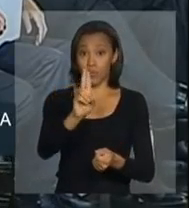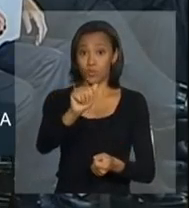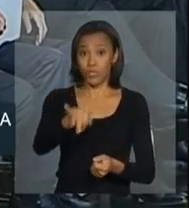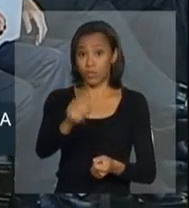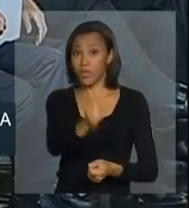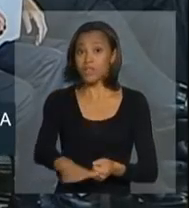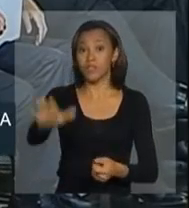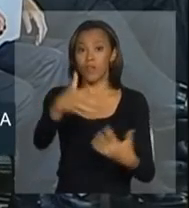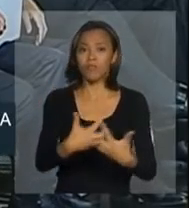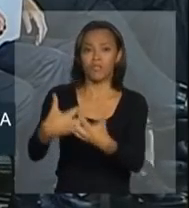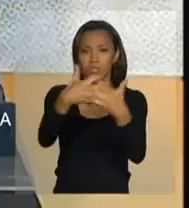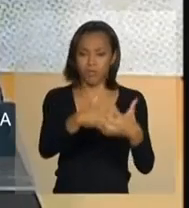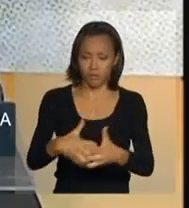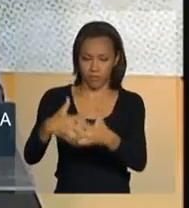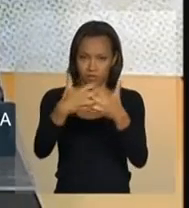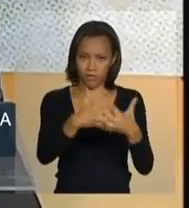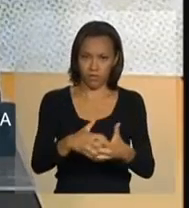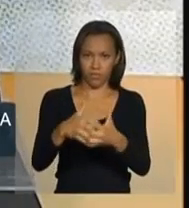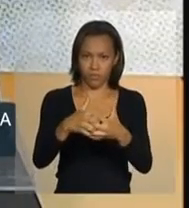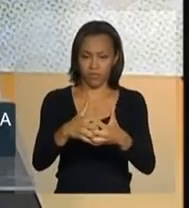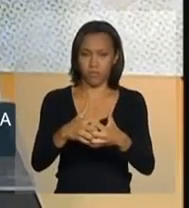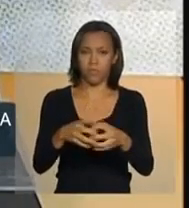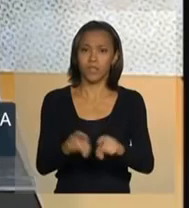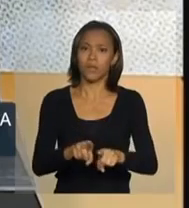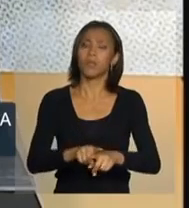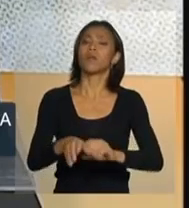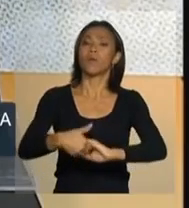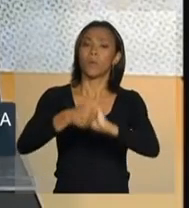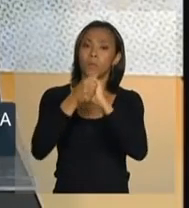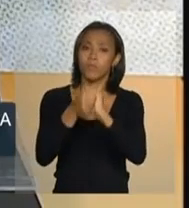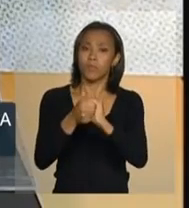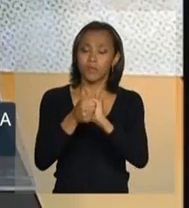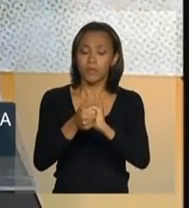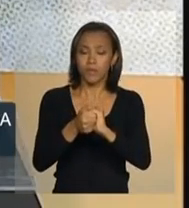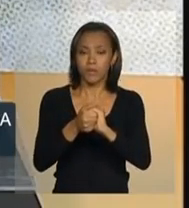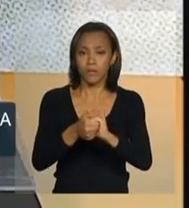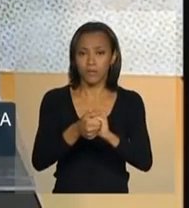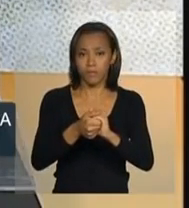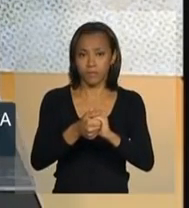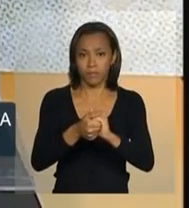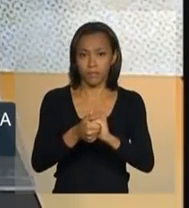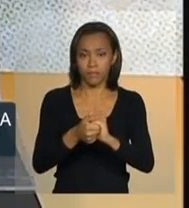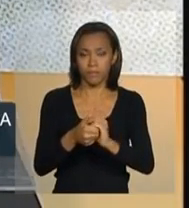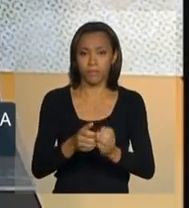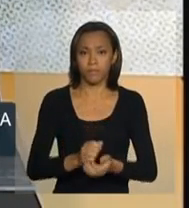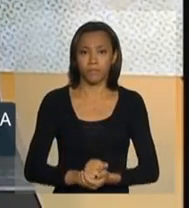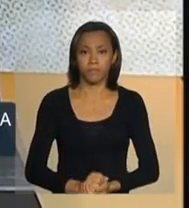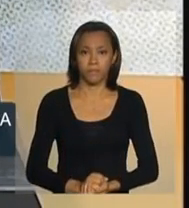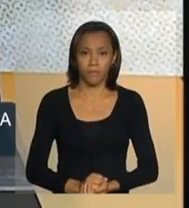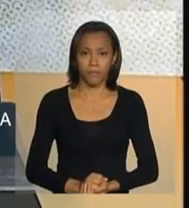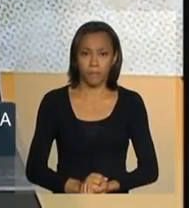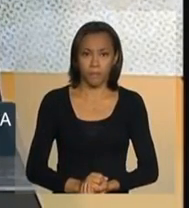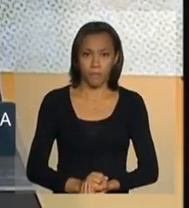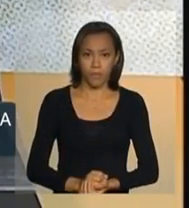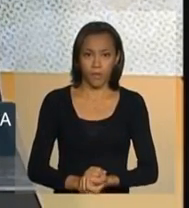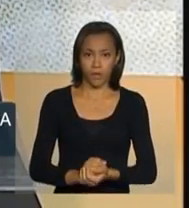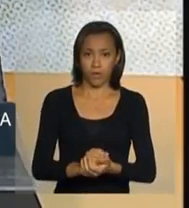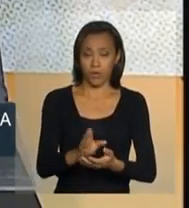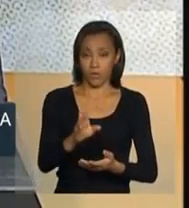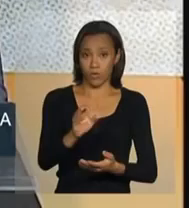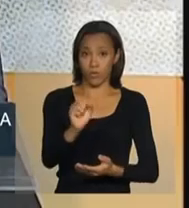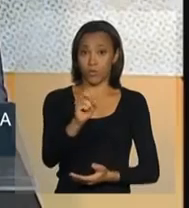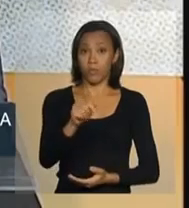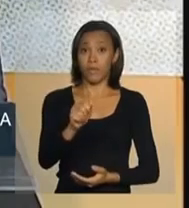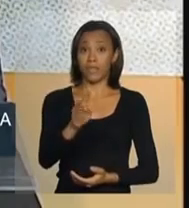Geraldo Silva, China, cumprimentar também o superintendente da